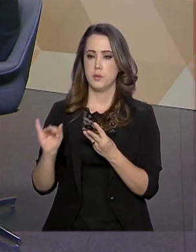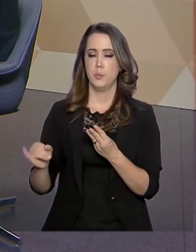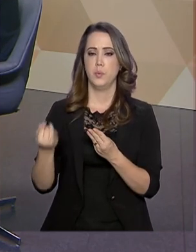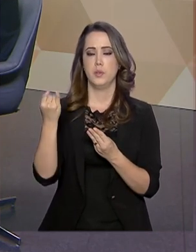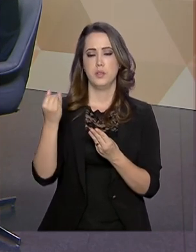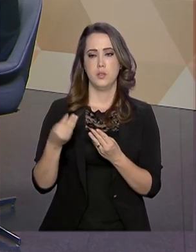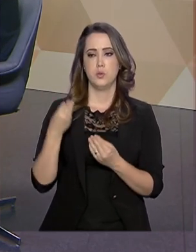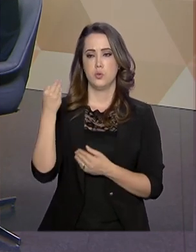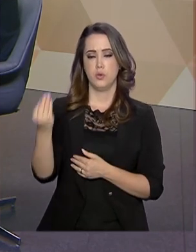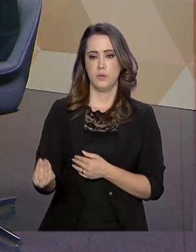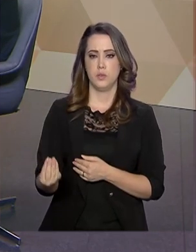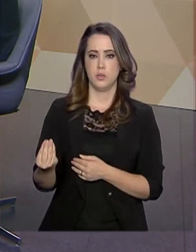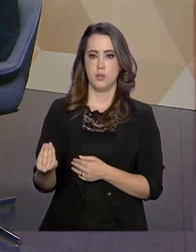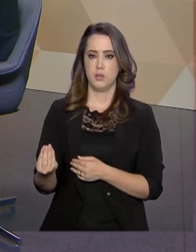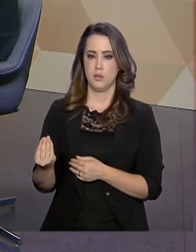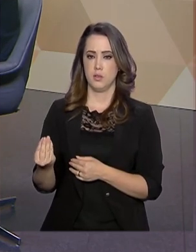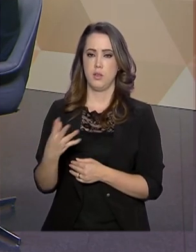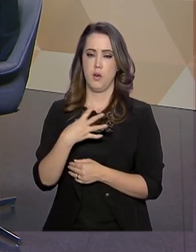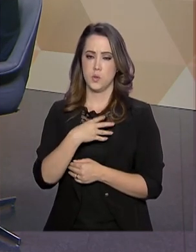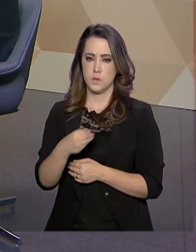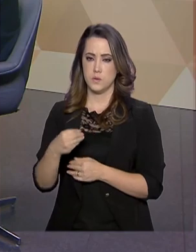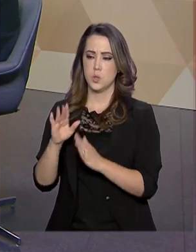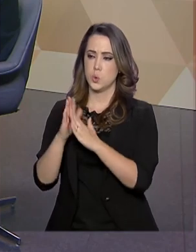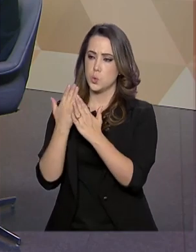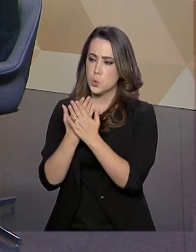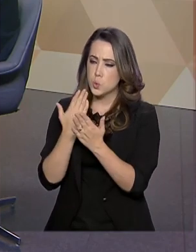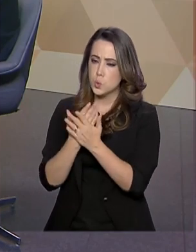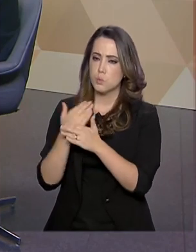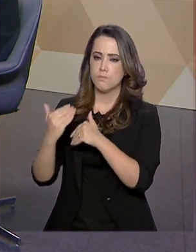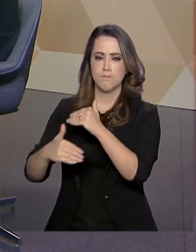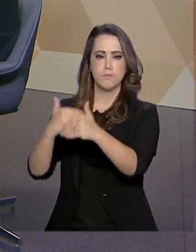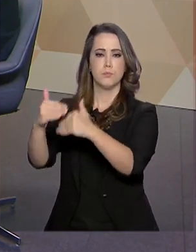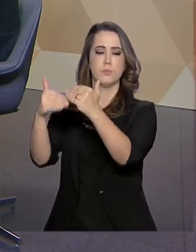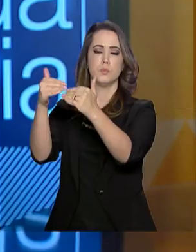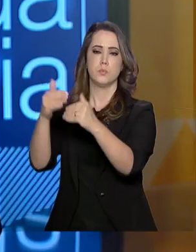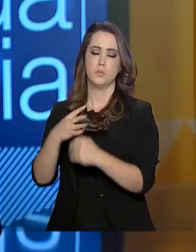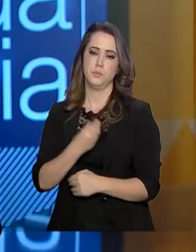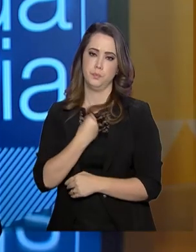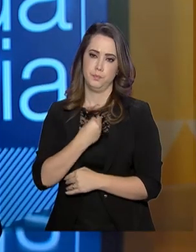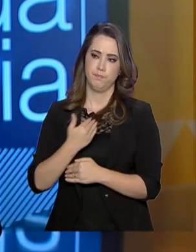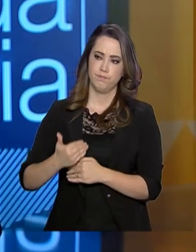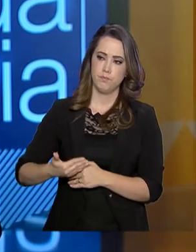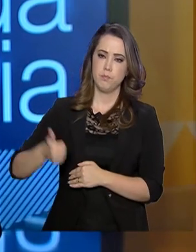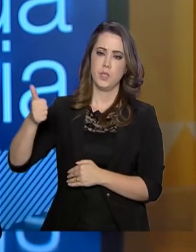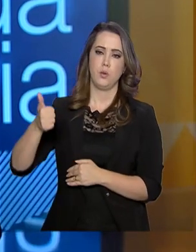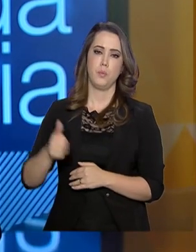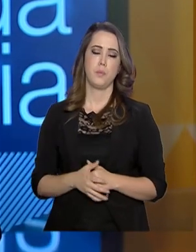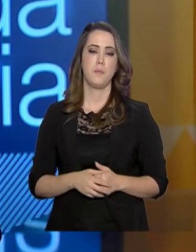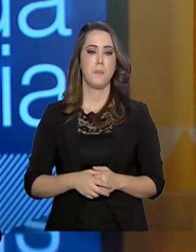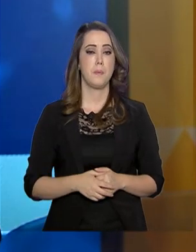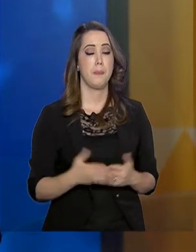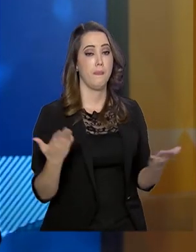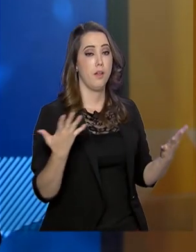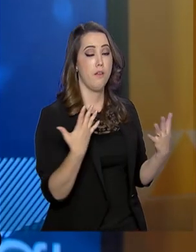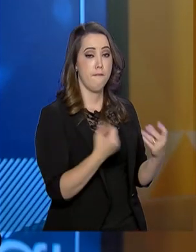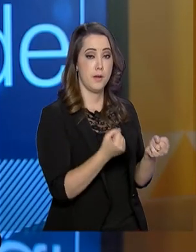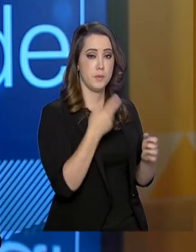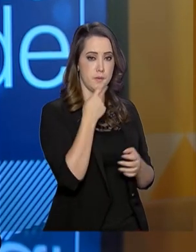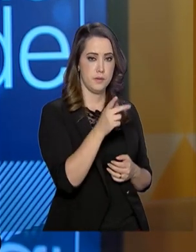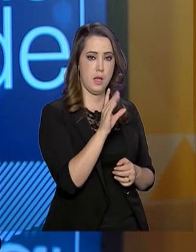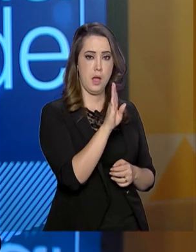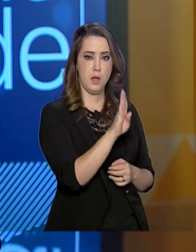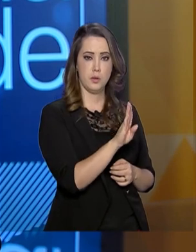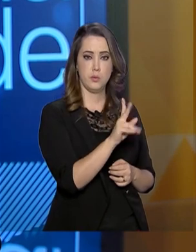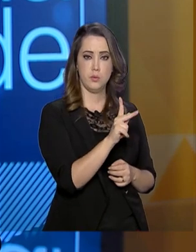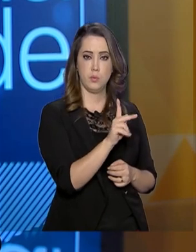oferecer porta de saída importante para os seus filhos. Agora vamos falar um pouquinho do benefício de prestação continuada.